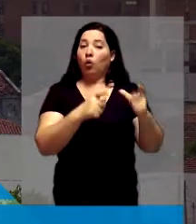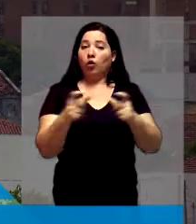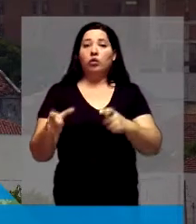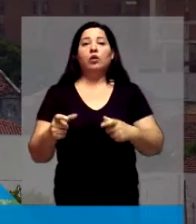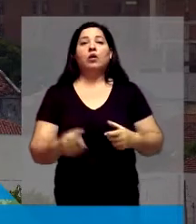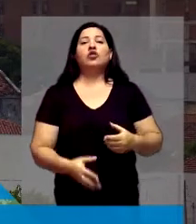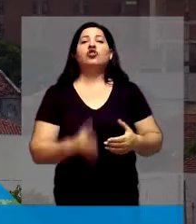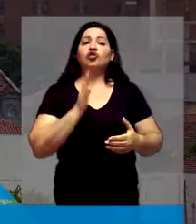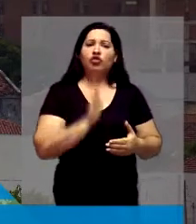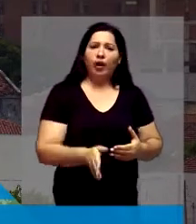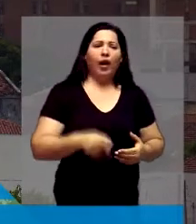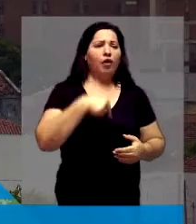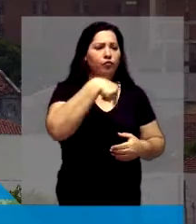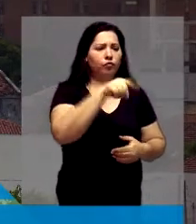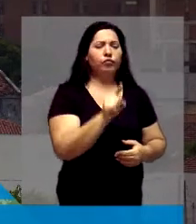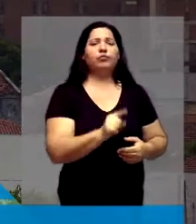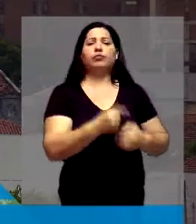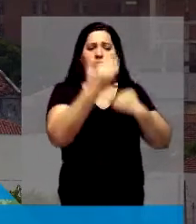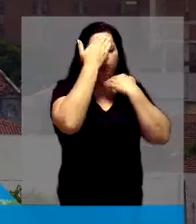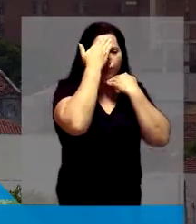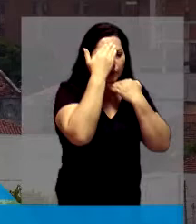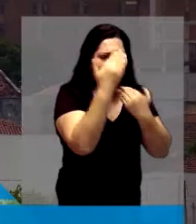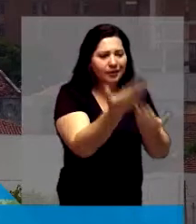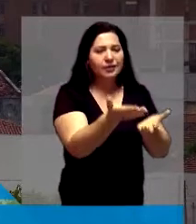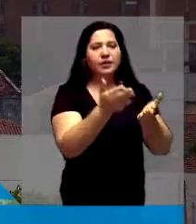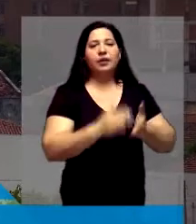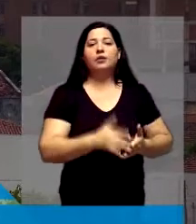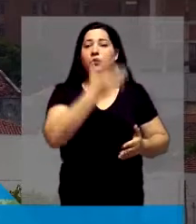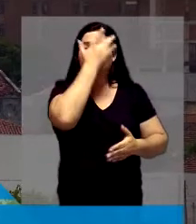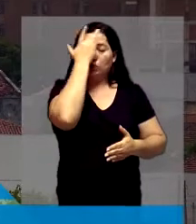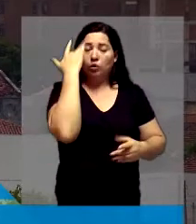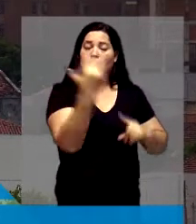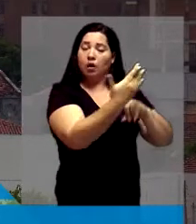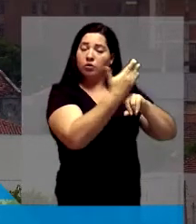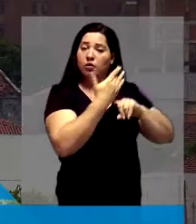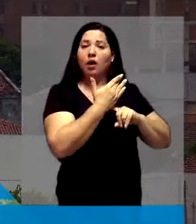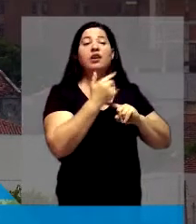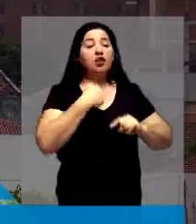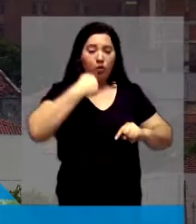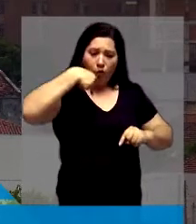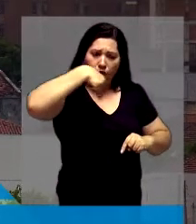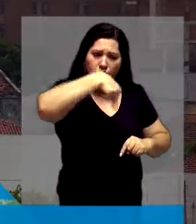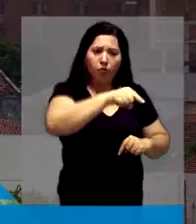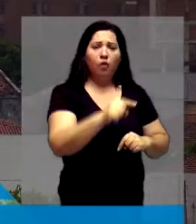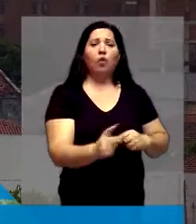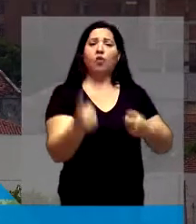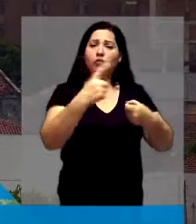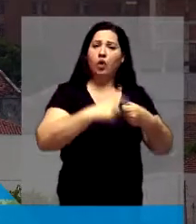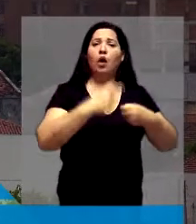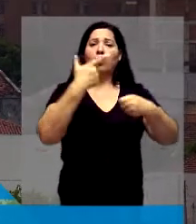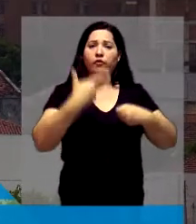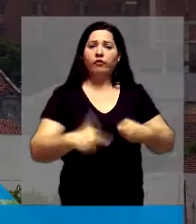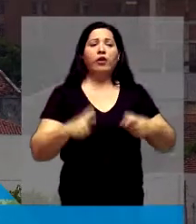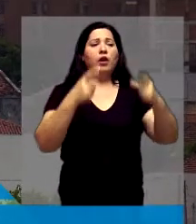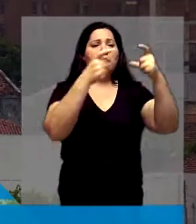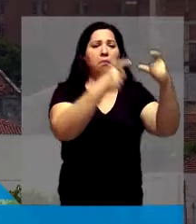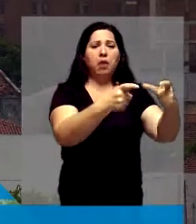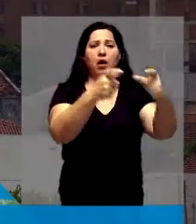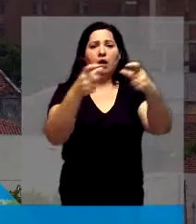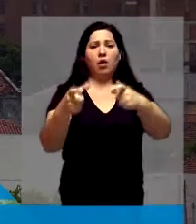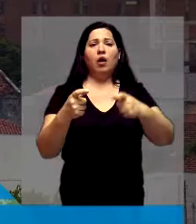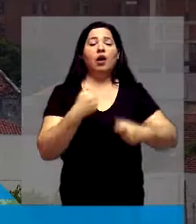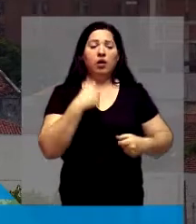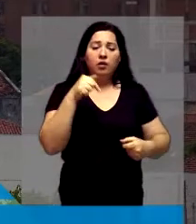agradecendo algumas pessoas que me ajudaram aí nessa eleição, e eu votar no bairro. Ô, gente, eu tô aqui, o vocês estão precisando?